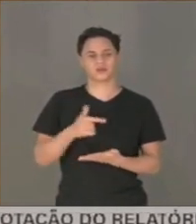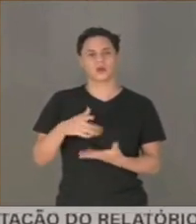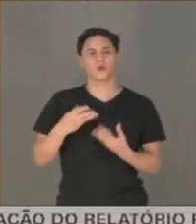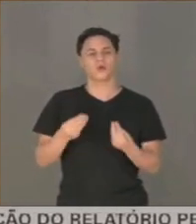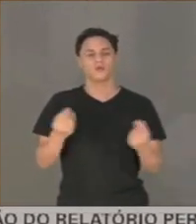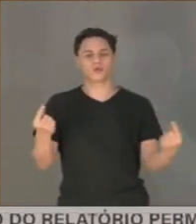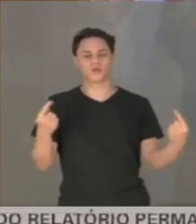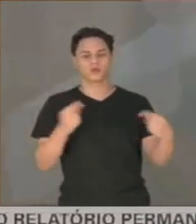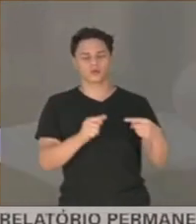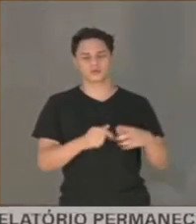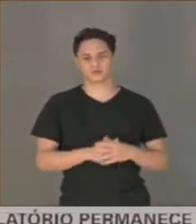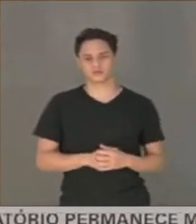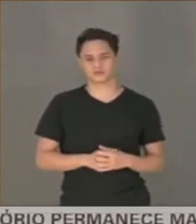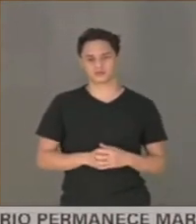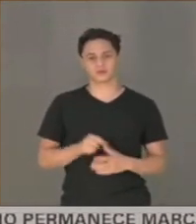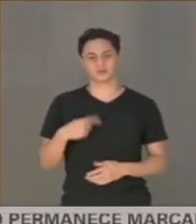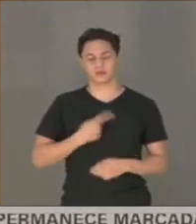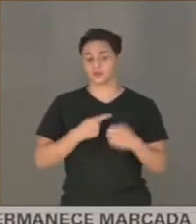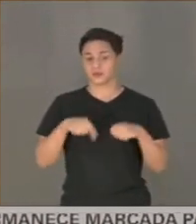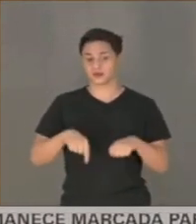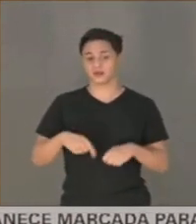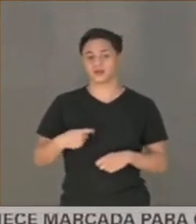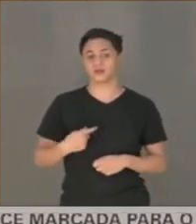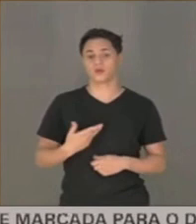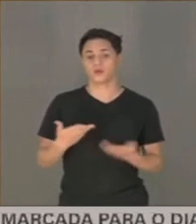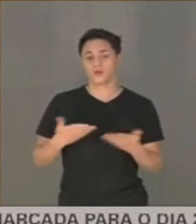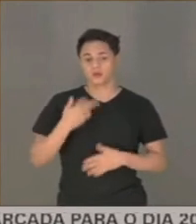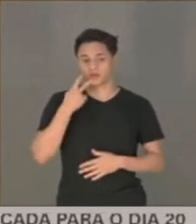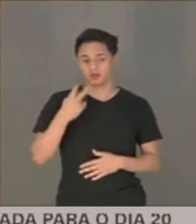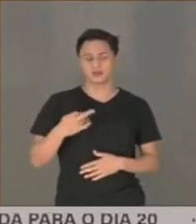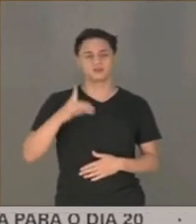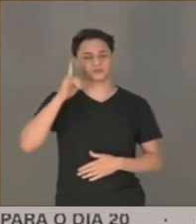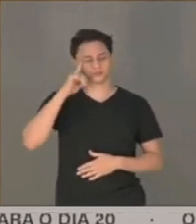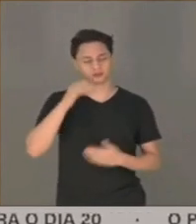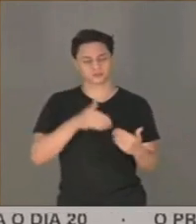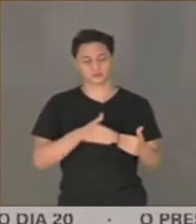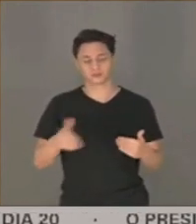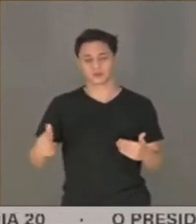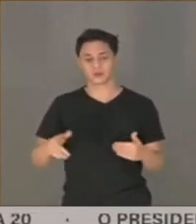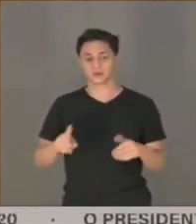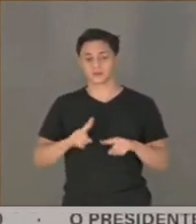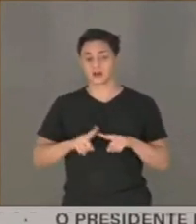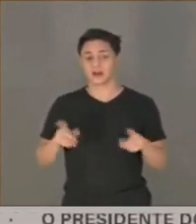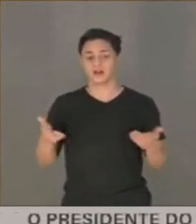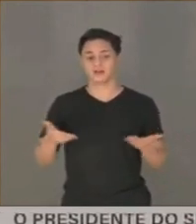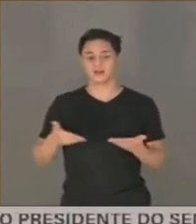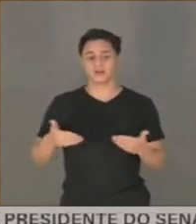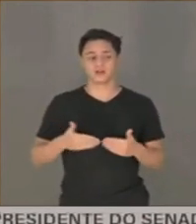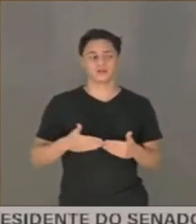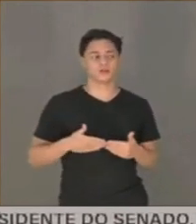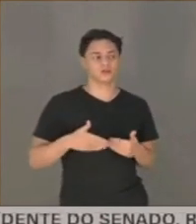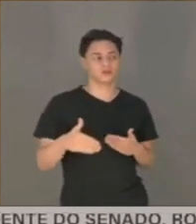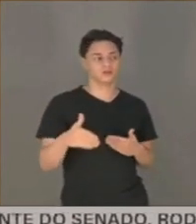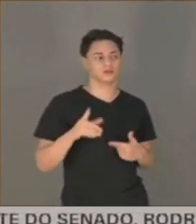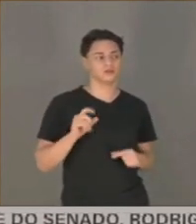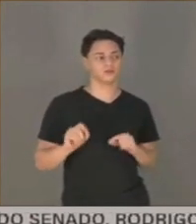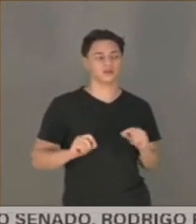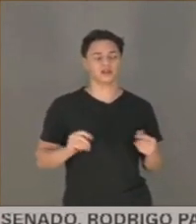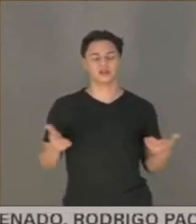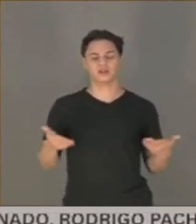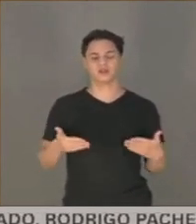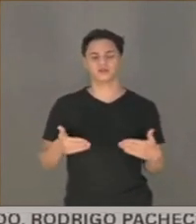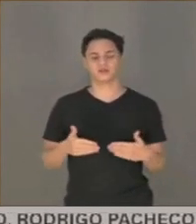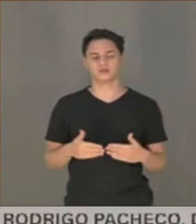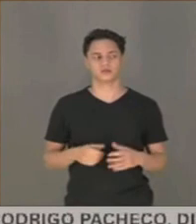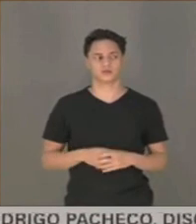que nós devemos estar aqui falando dioturnamente. Mas agora, a CPI jogou luz para um